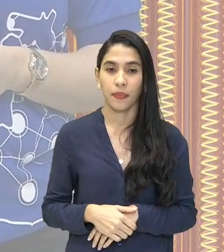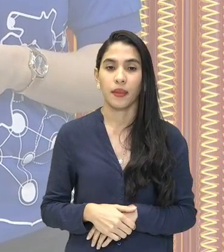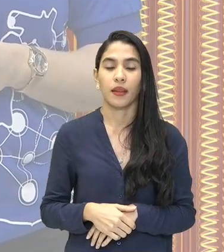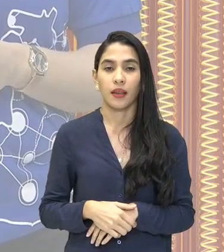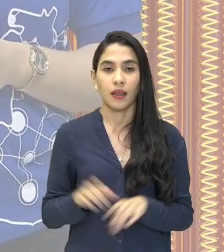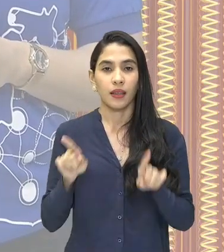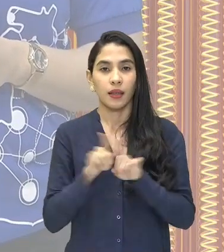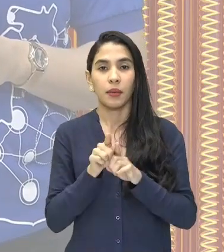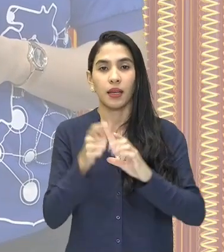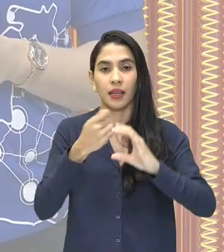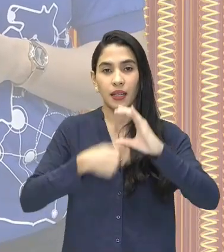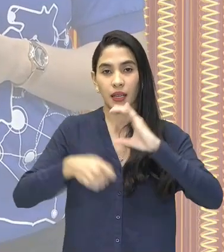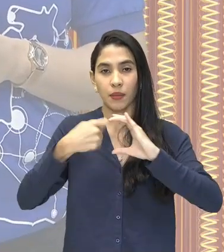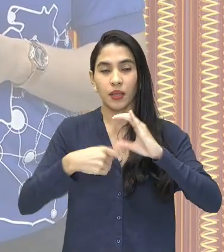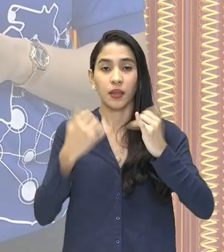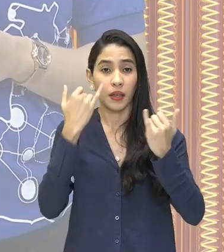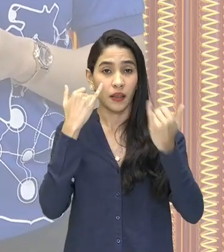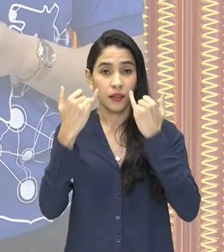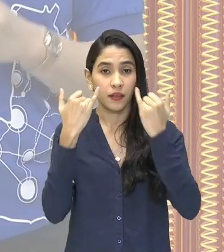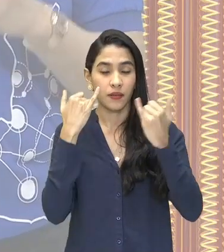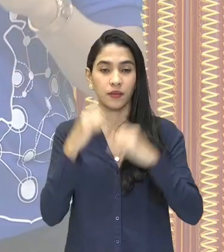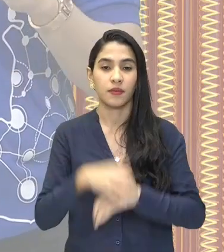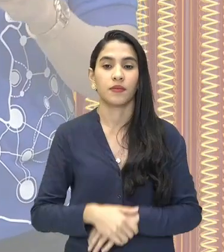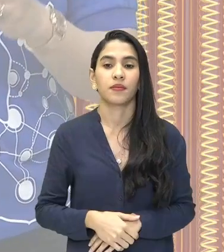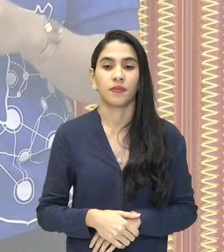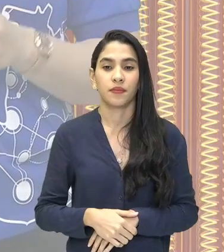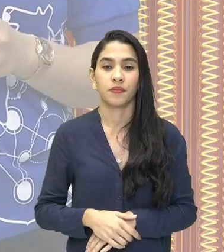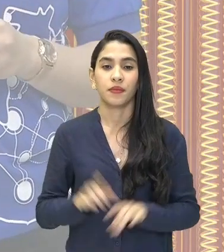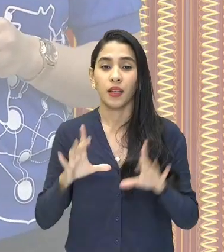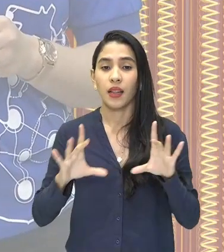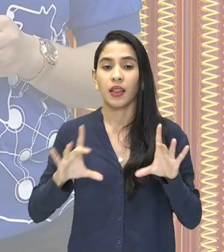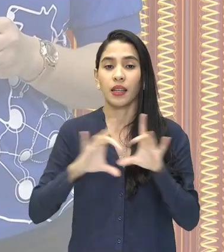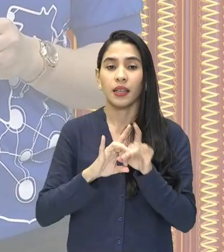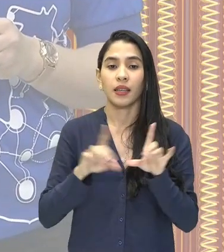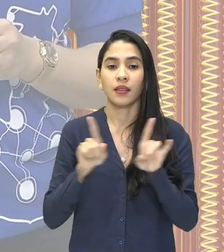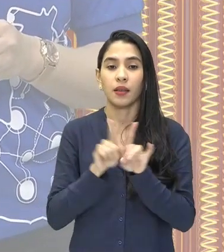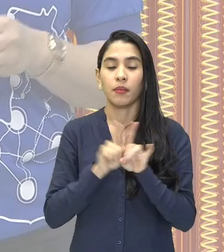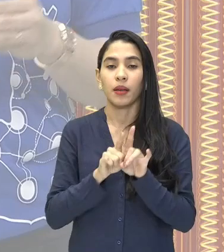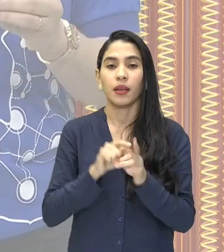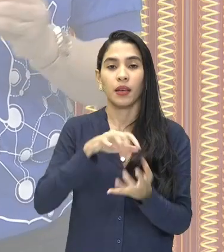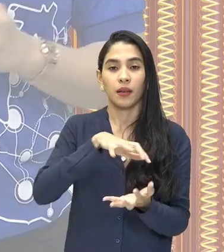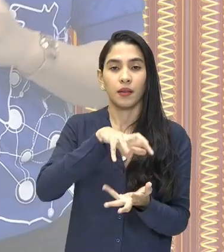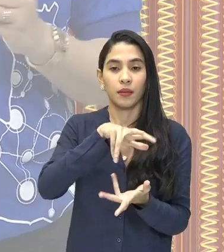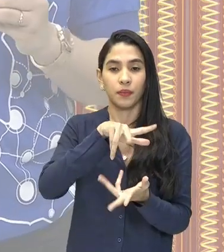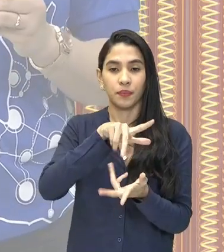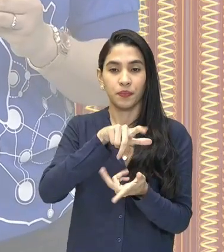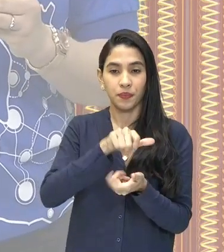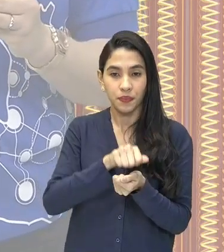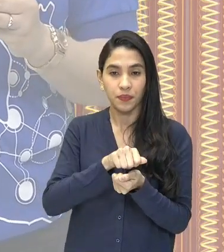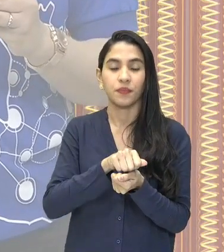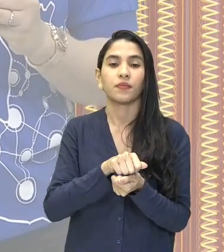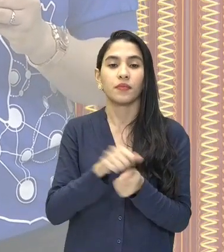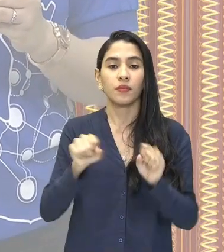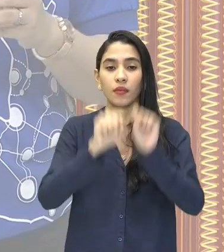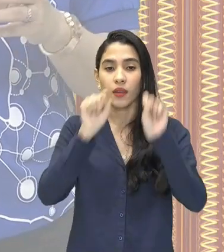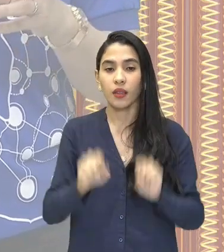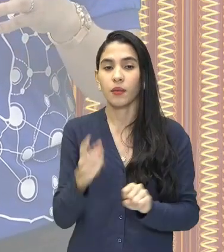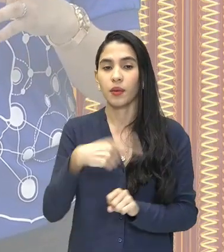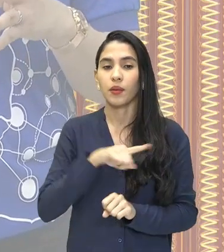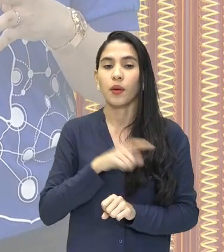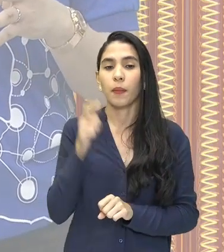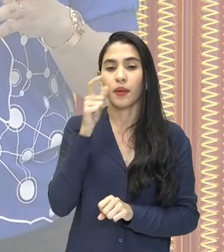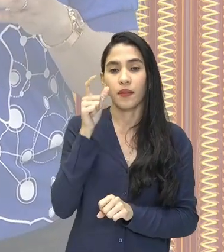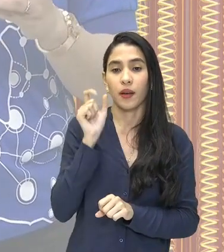capitalismo informacional, que está ligado à globalização. Nesse sistema, nós vamos observar